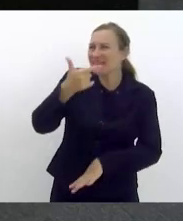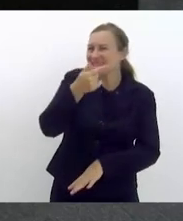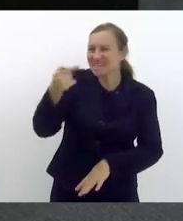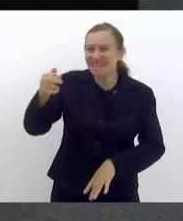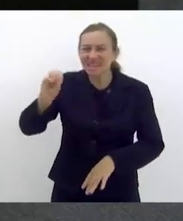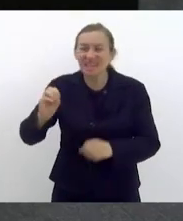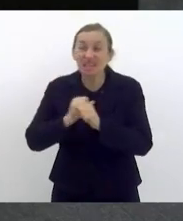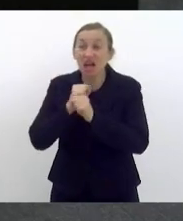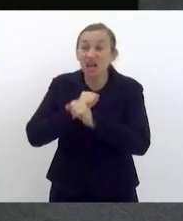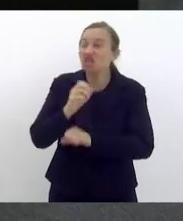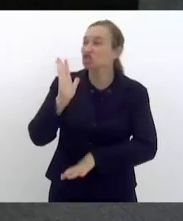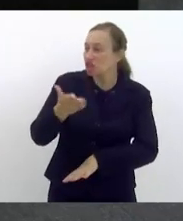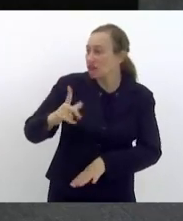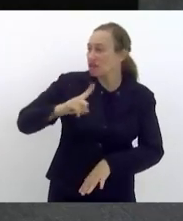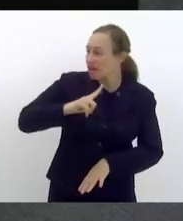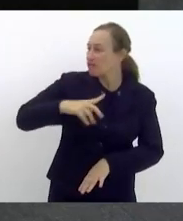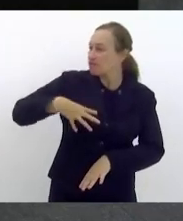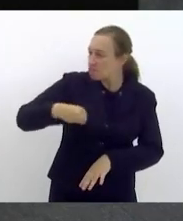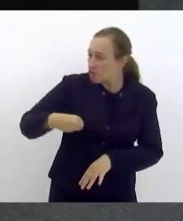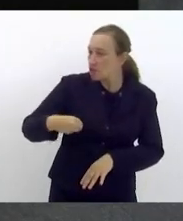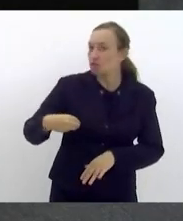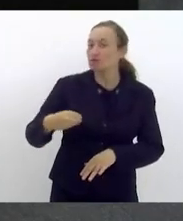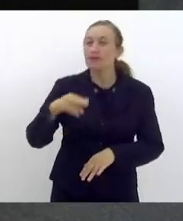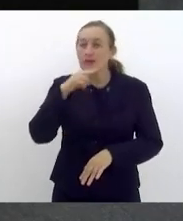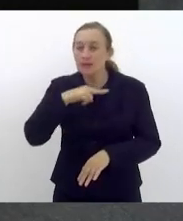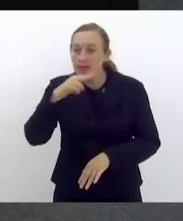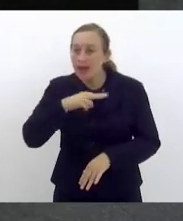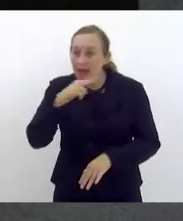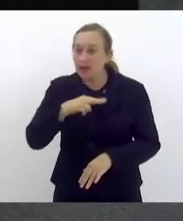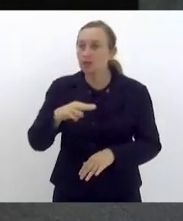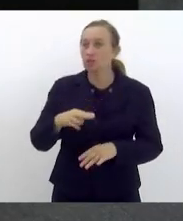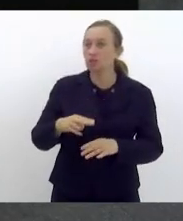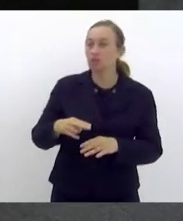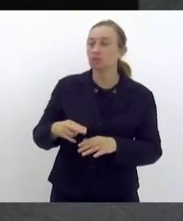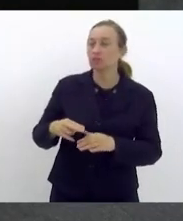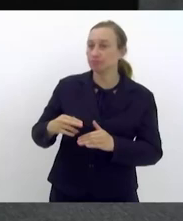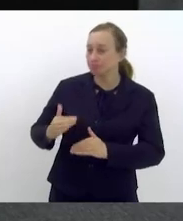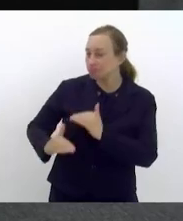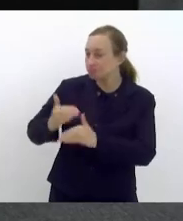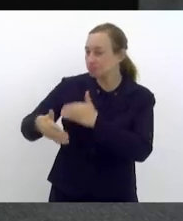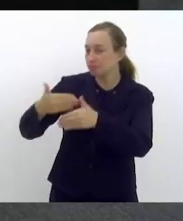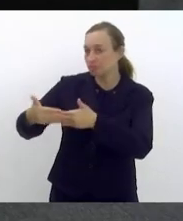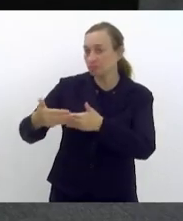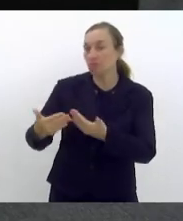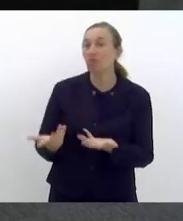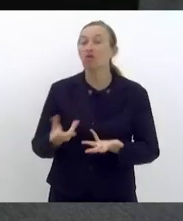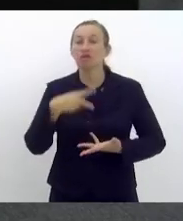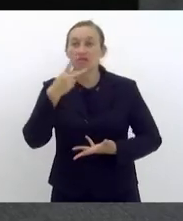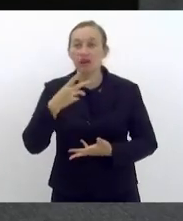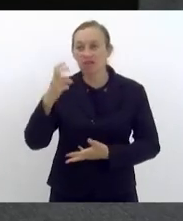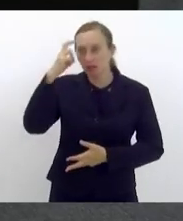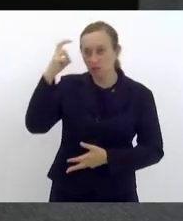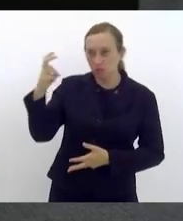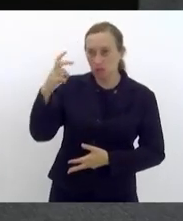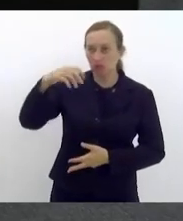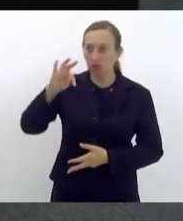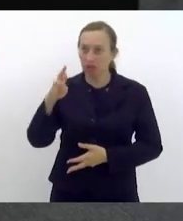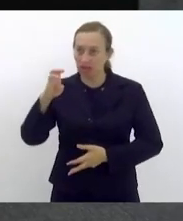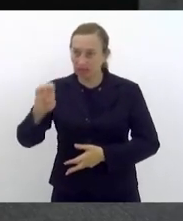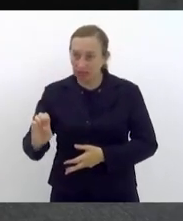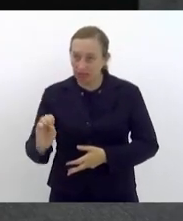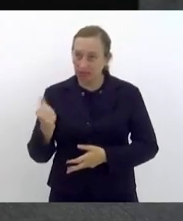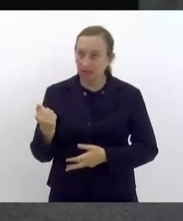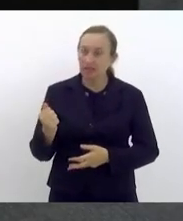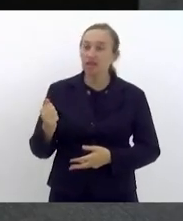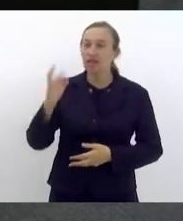que já têm filhos, netos criados a partir daquela feira. Eu, quando se trata da cultura nordestina, presidente, o